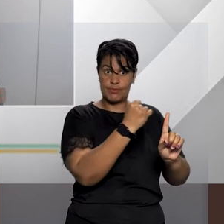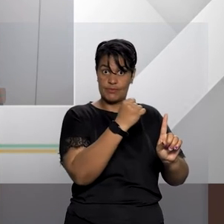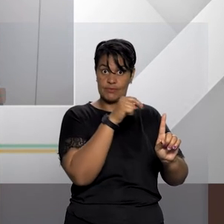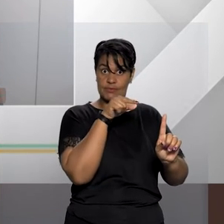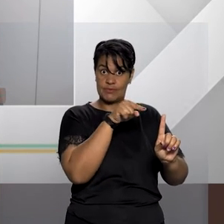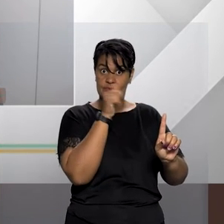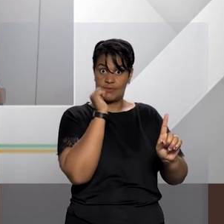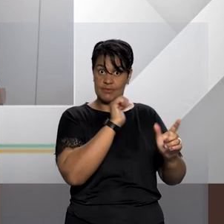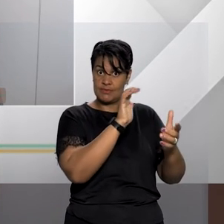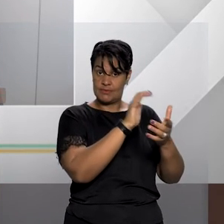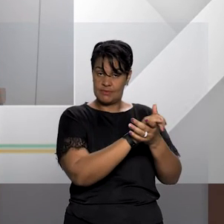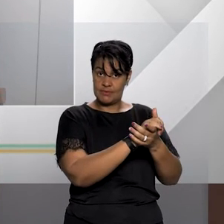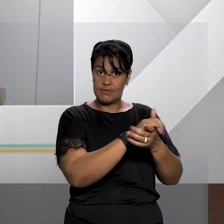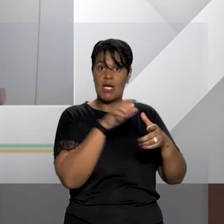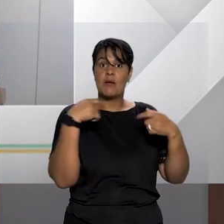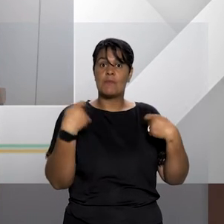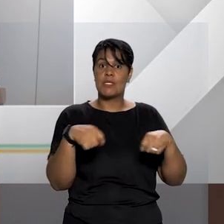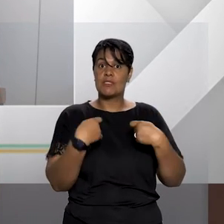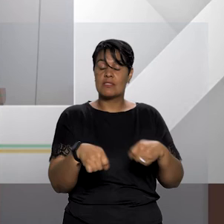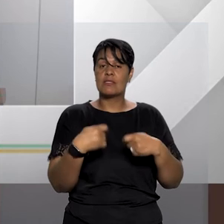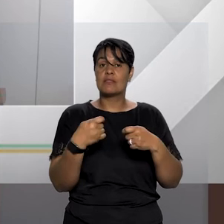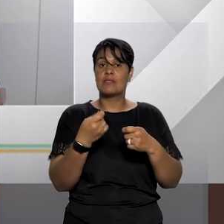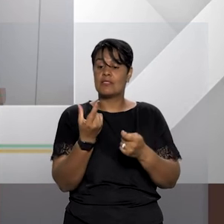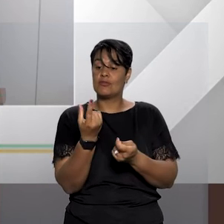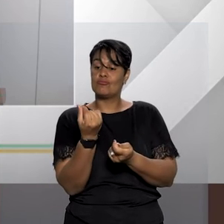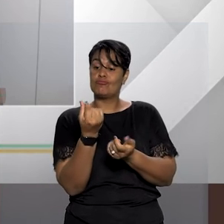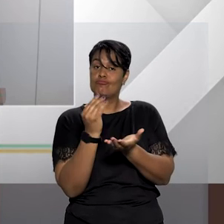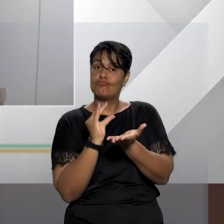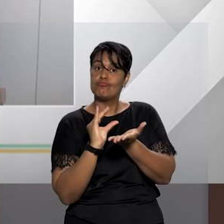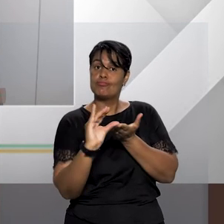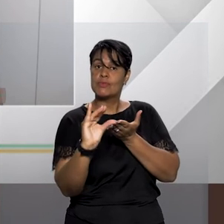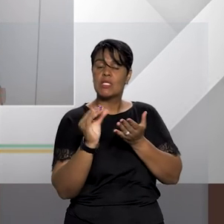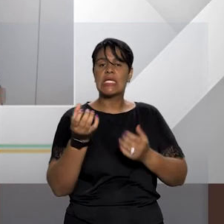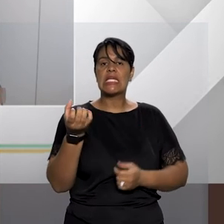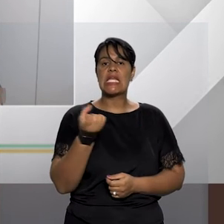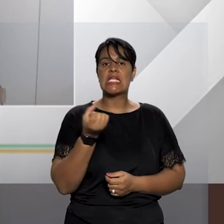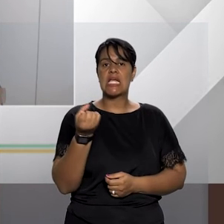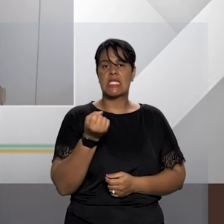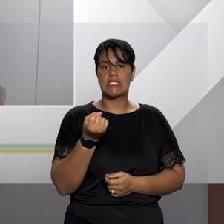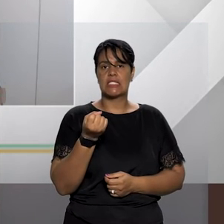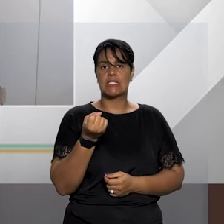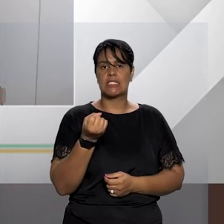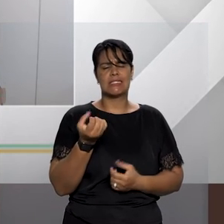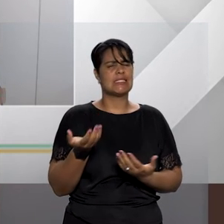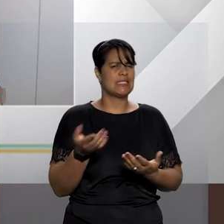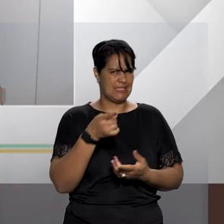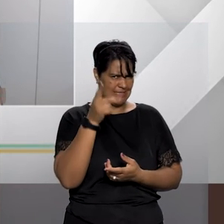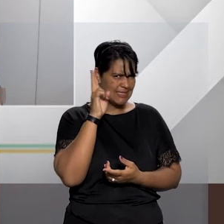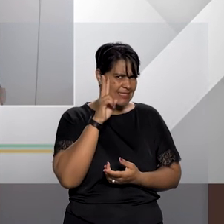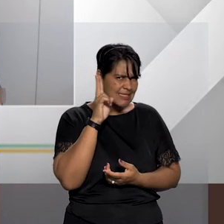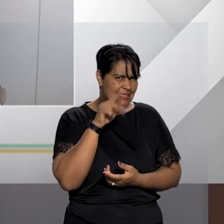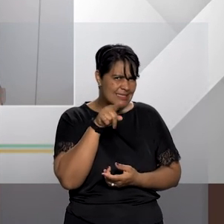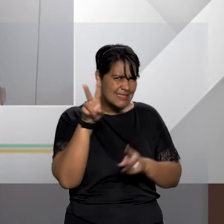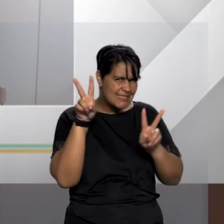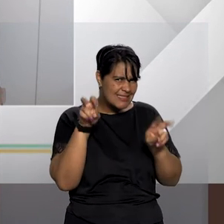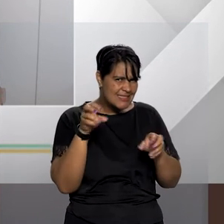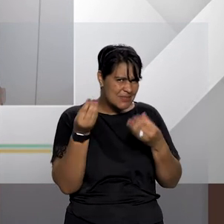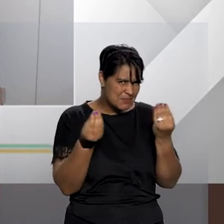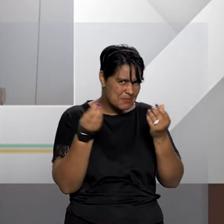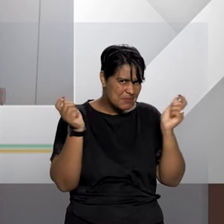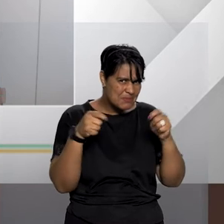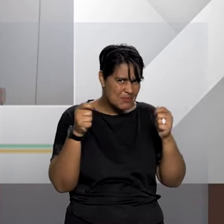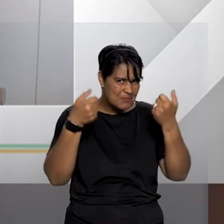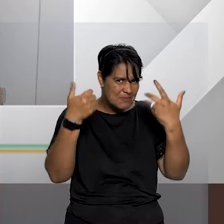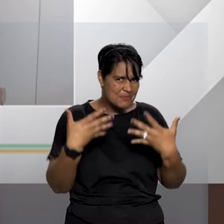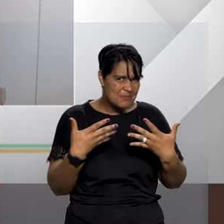INSS pelas despesas da morte prematura da segurada doutor Tiago você se lembra desse julgado poderia detalhar um pouquinho aí